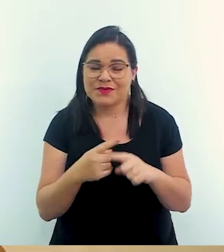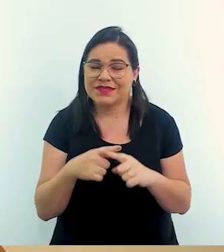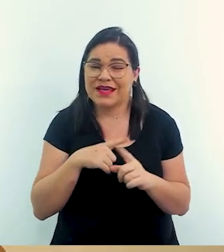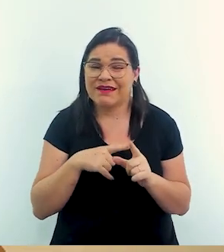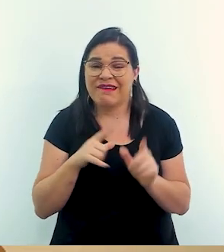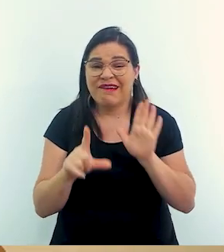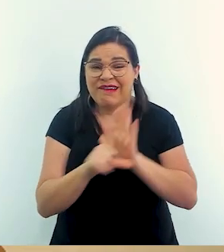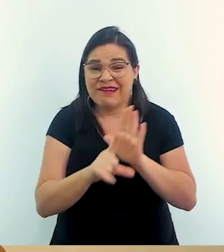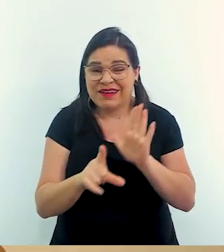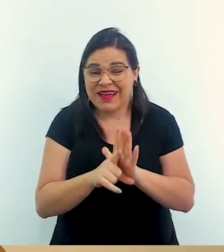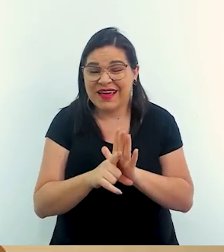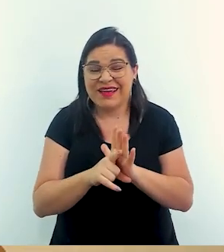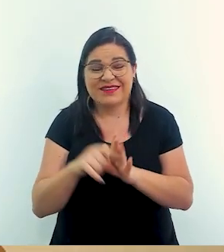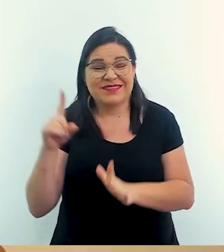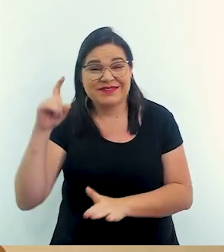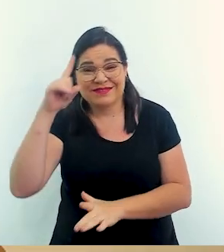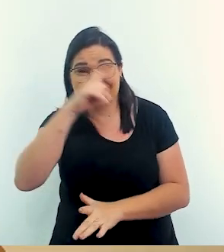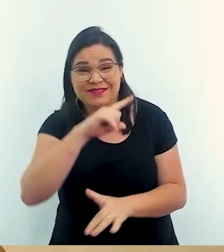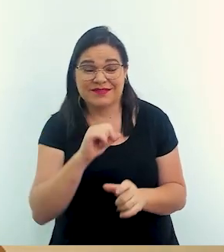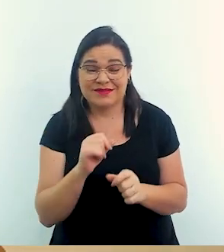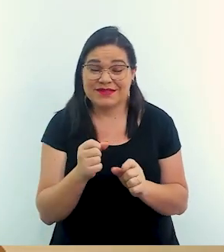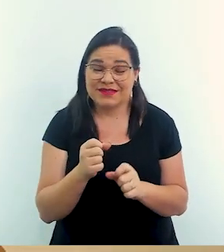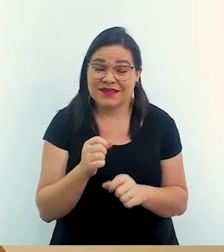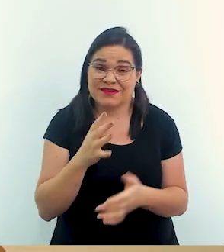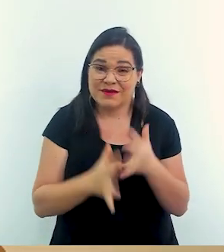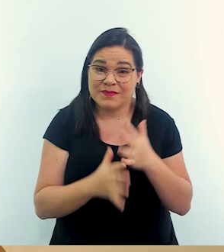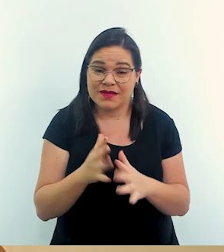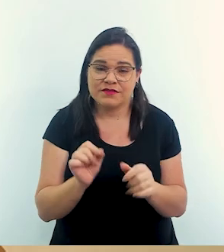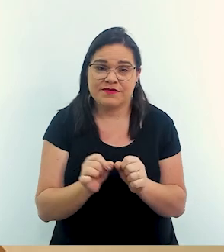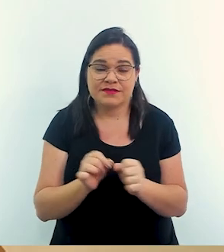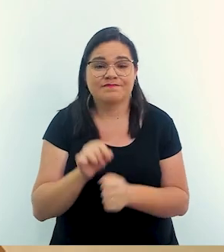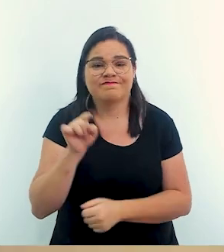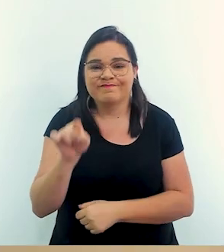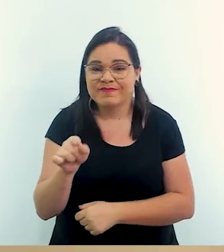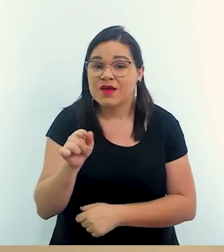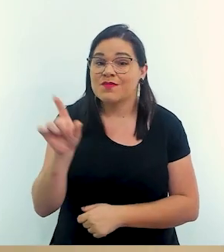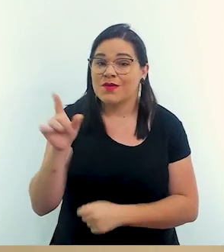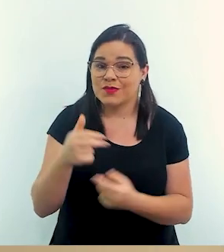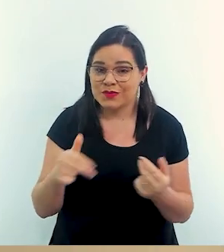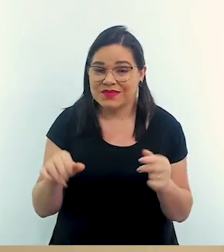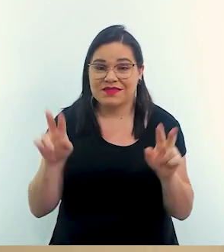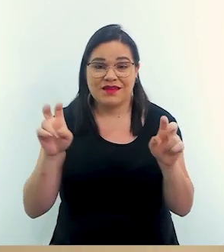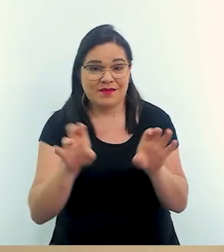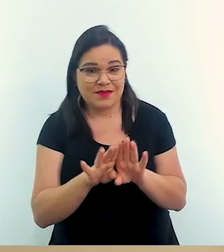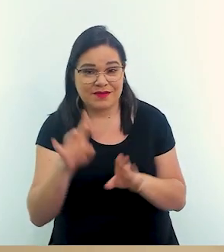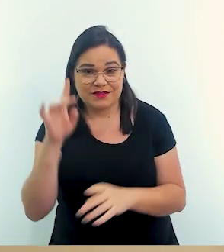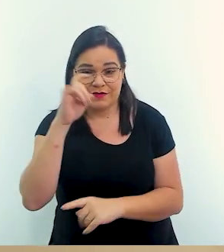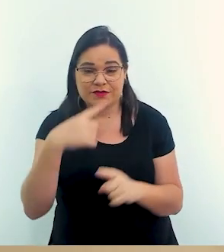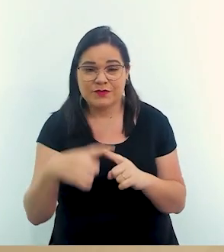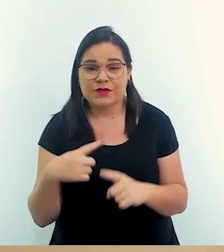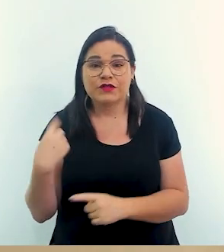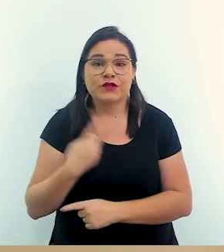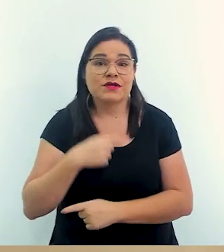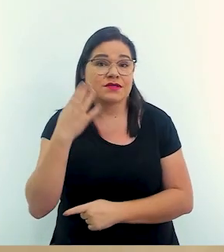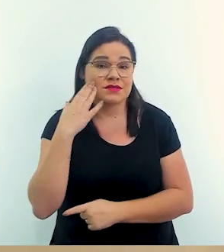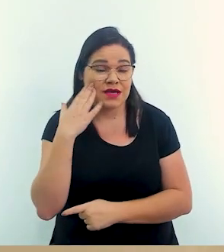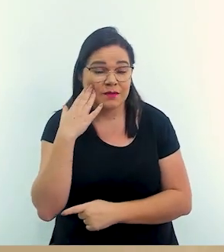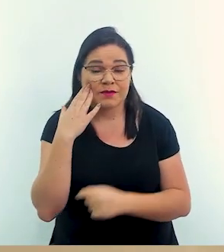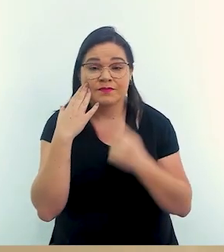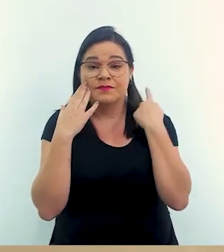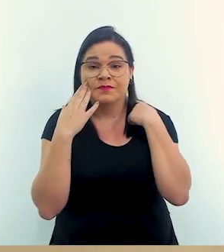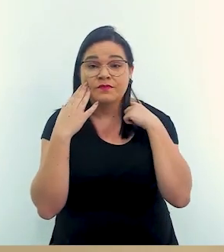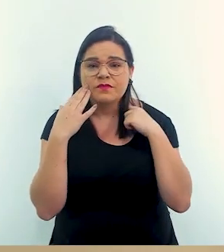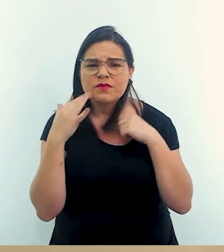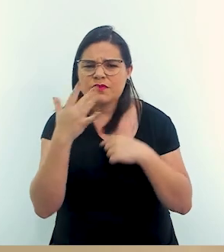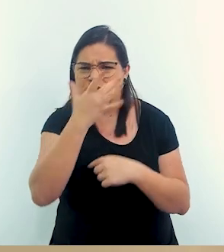leis e amarras muitas vezes no governo que impedem de fazer... Que essa é uma questão também, né, Mel? Porque, assim, a gente sabe, todo mundo